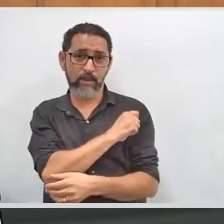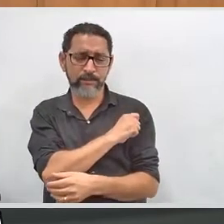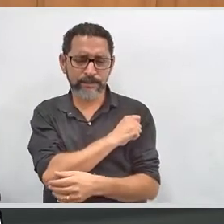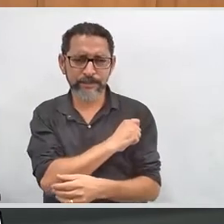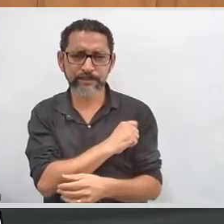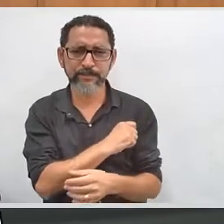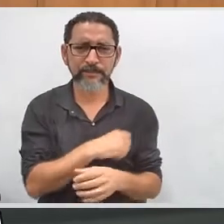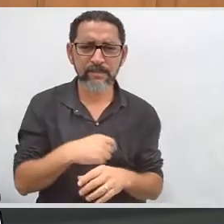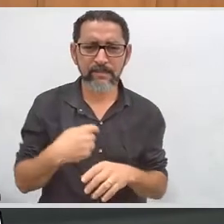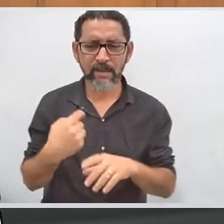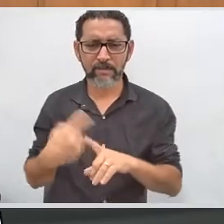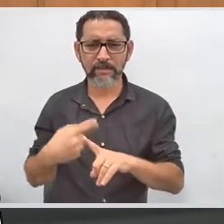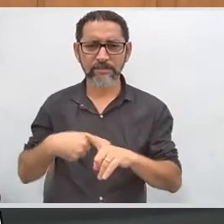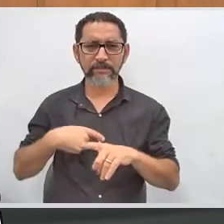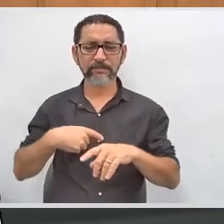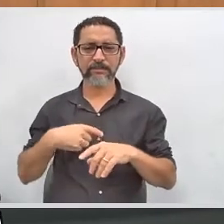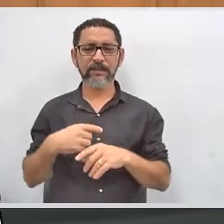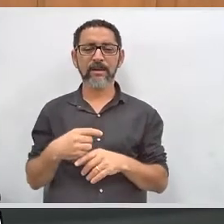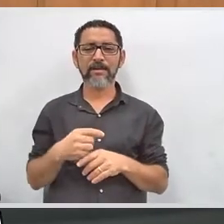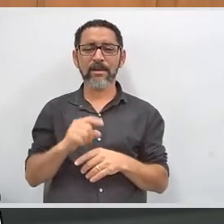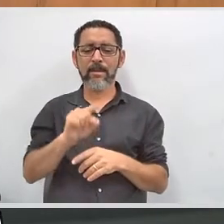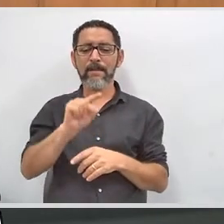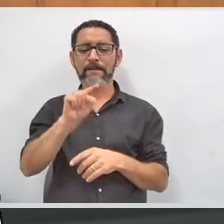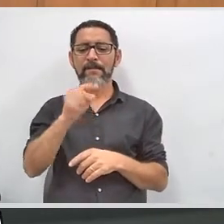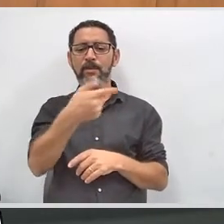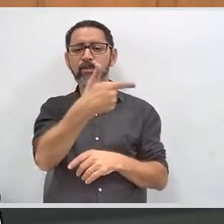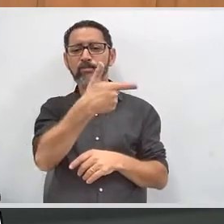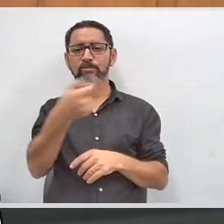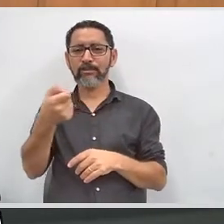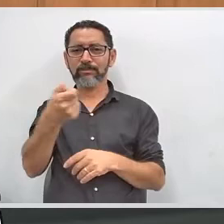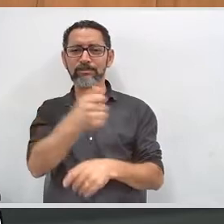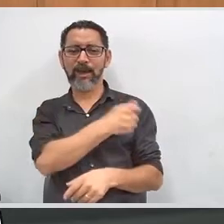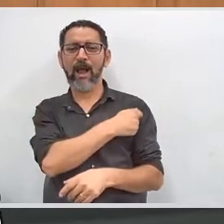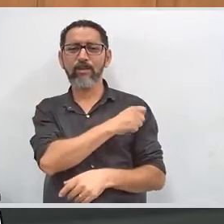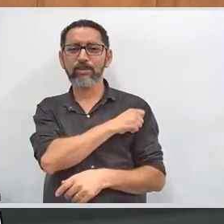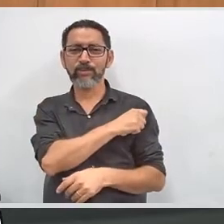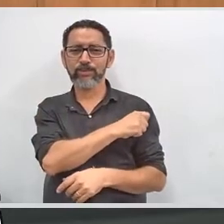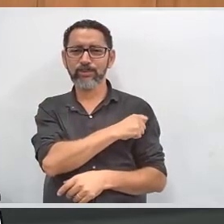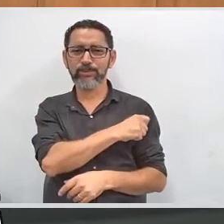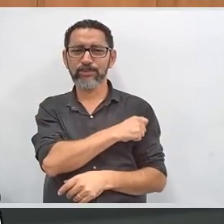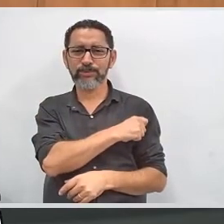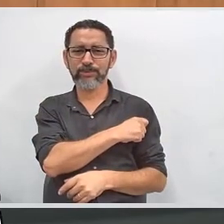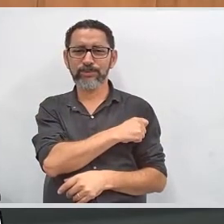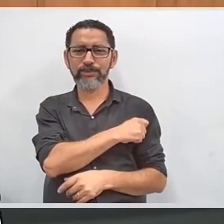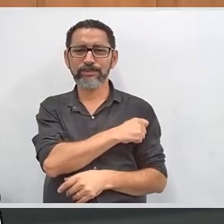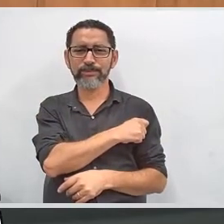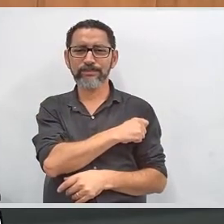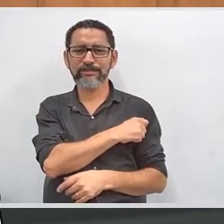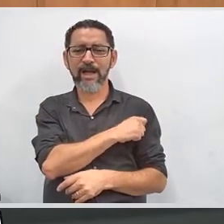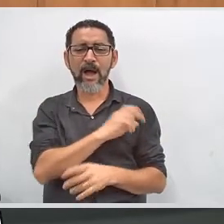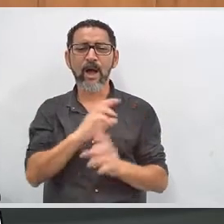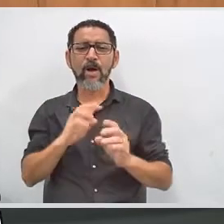nosso alunado, eu saía de uma escola imensa, 1.200 alunos, onde